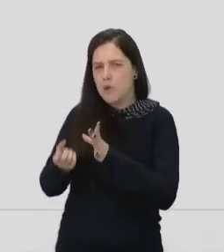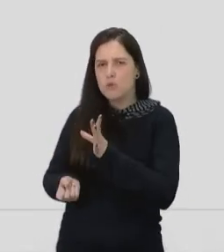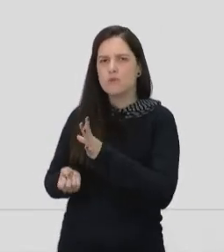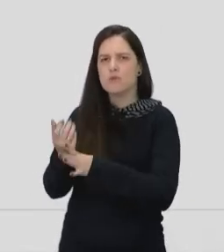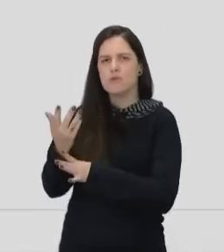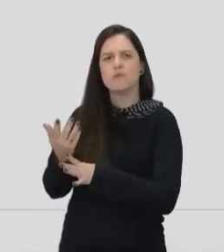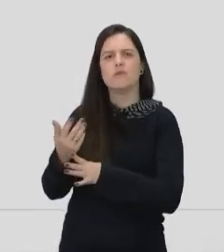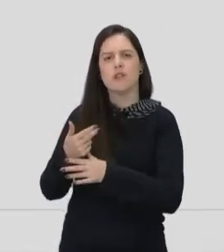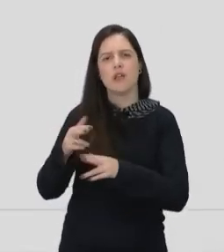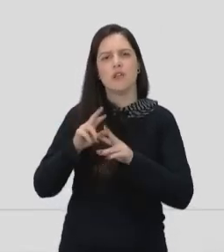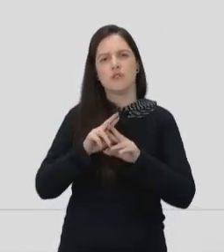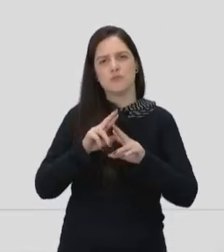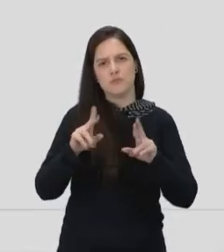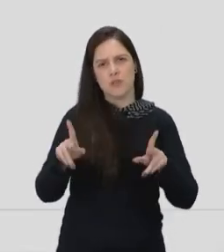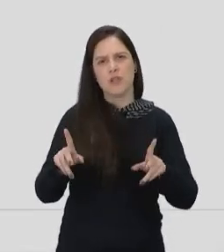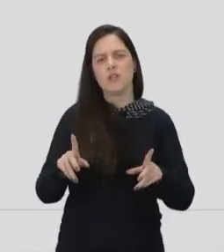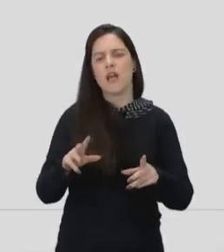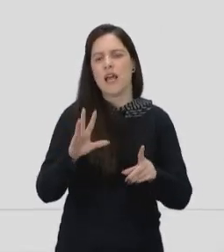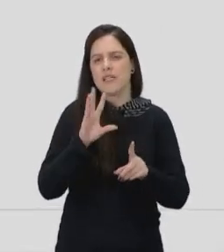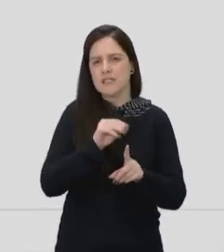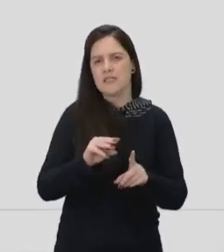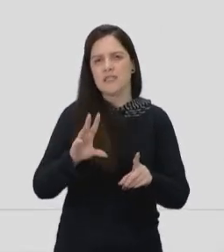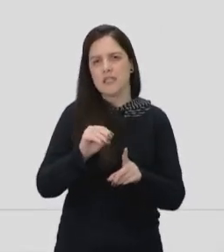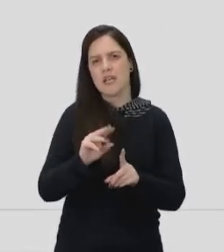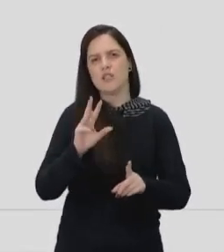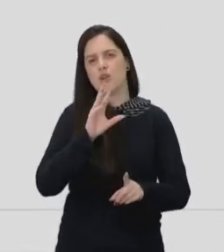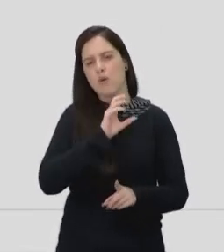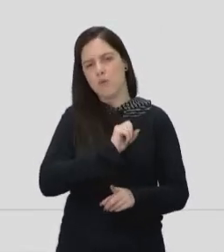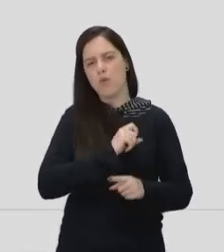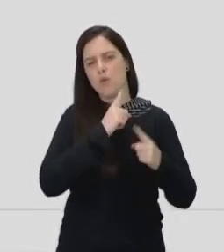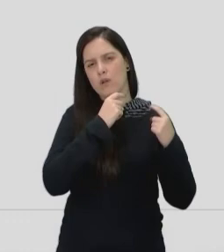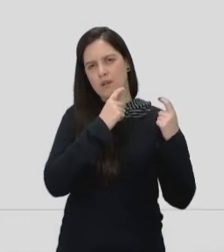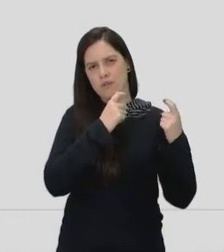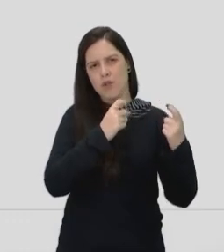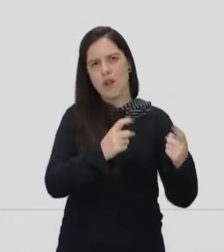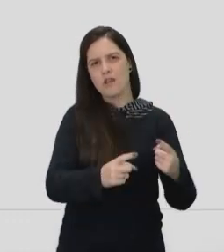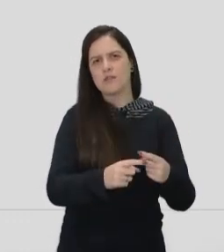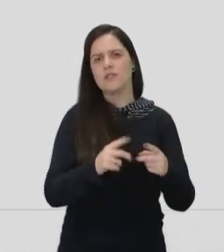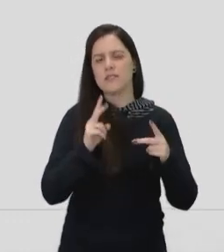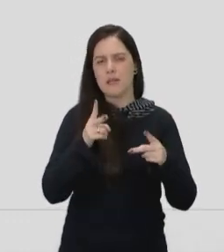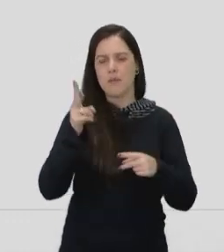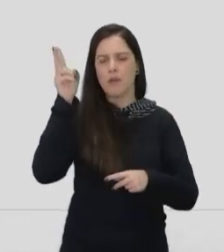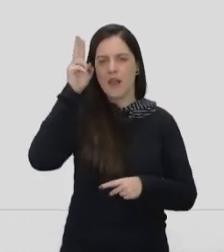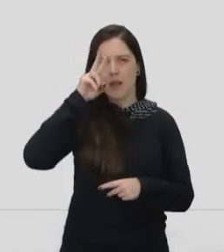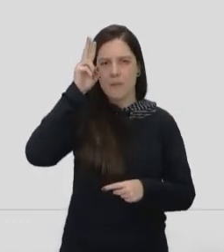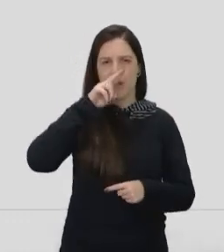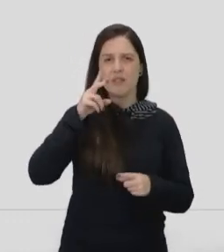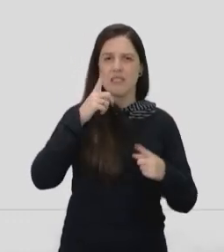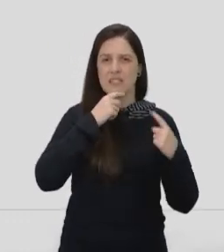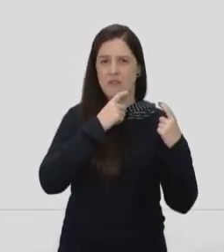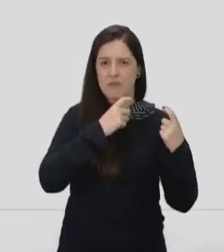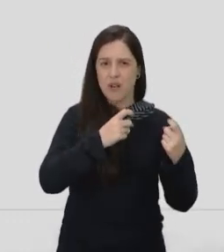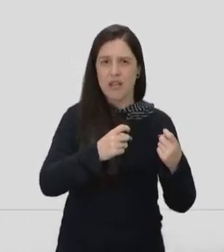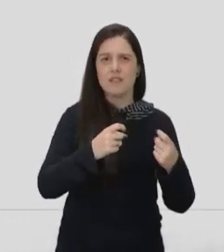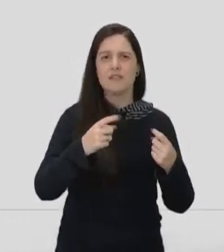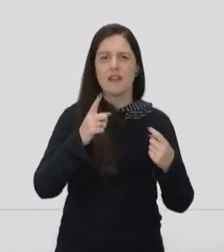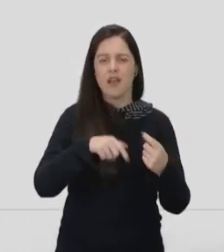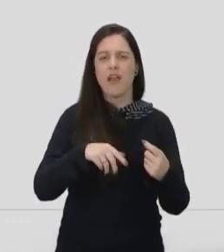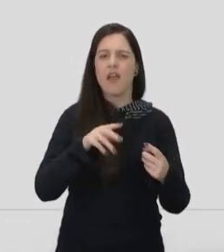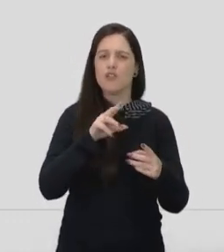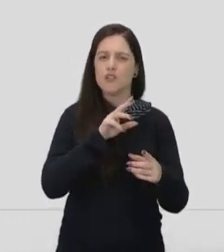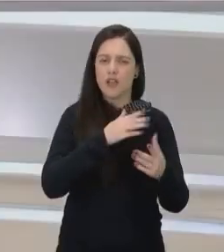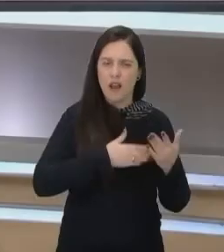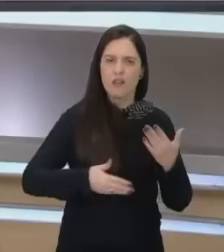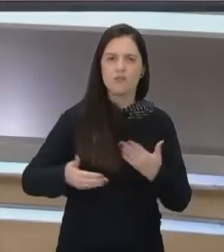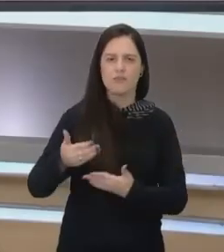essa referência de afeto e de amor com a violência. Então, perpetrando essa violência dentro dos relacionamentos deles.